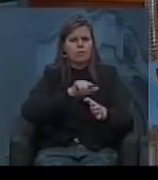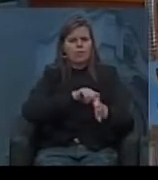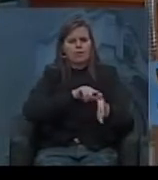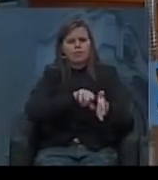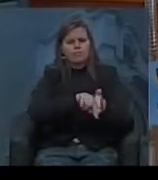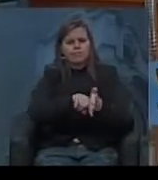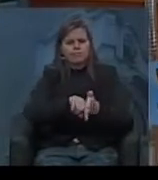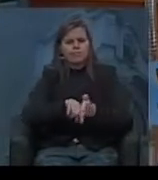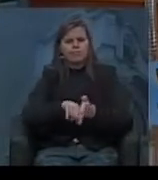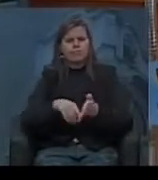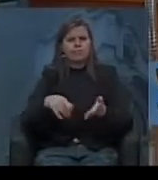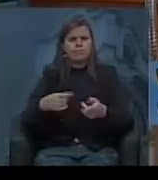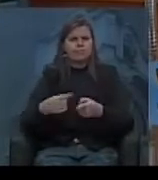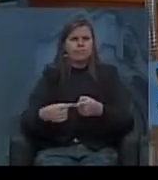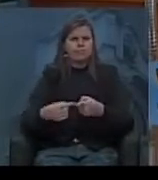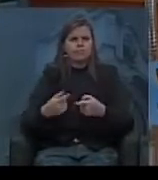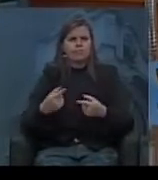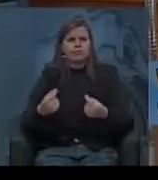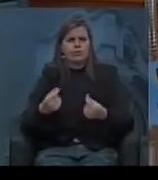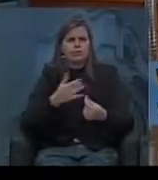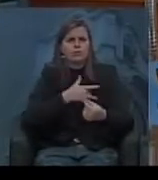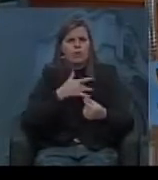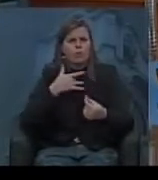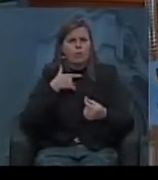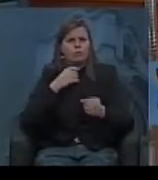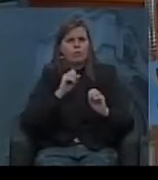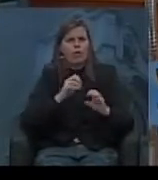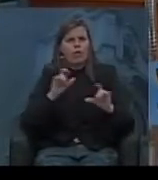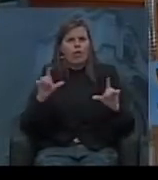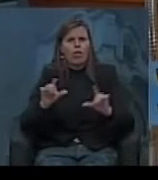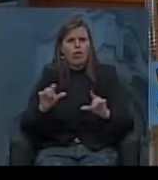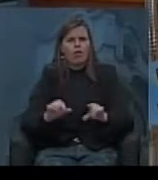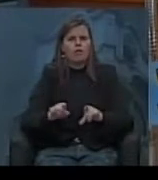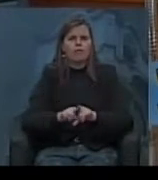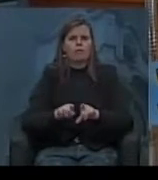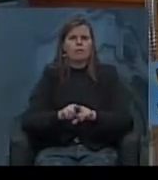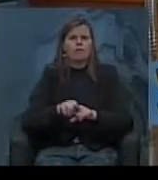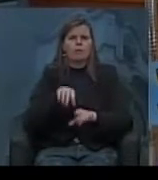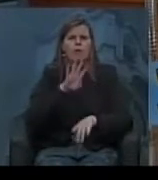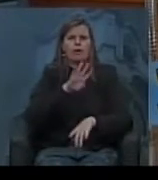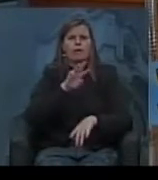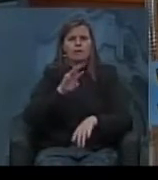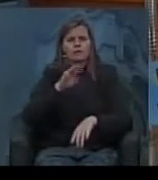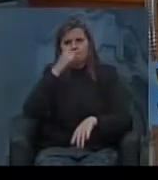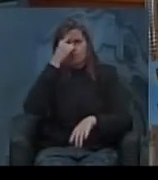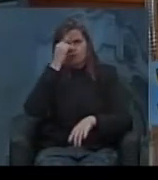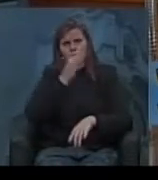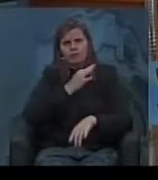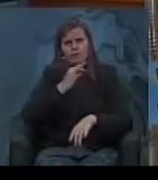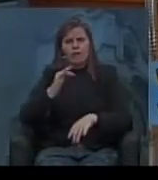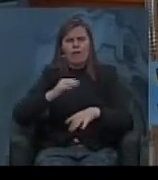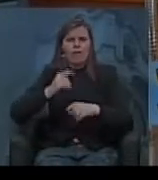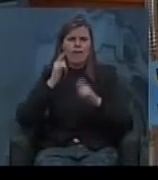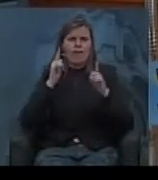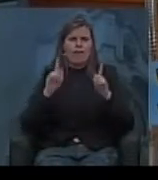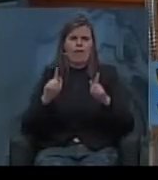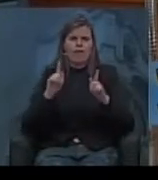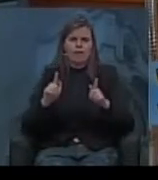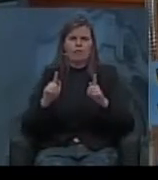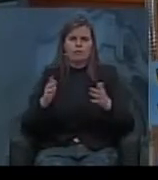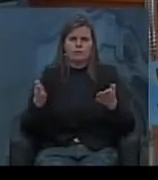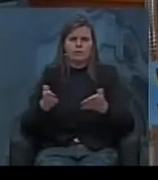saúde da educação enquanto isso nós temos 43 universidades federais e fers em greve dos trabalhadores e